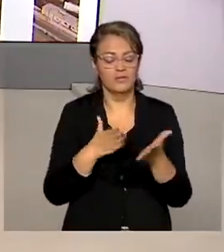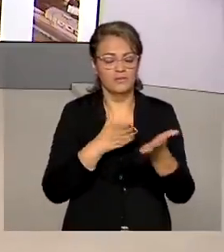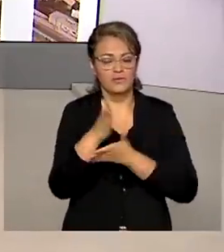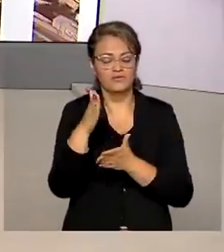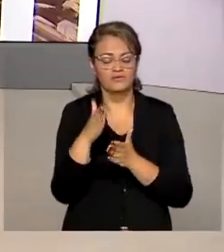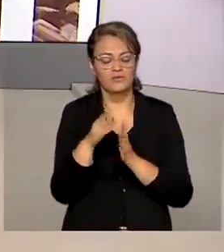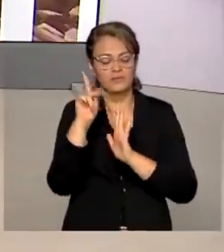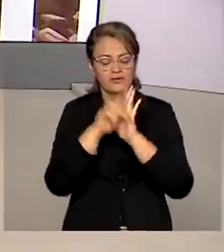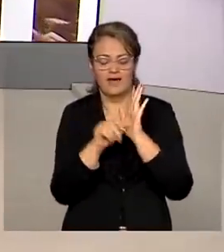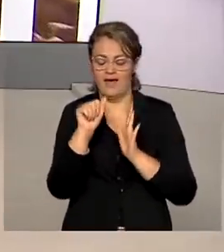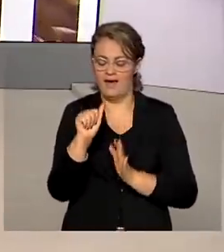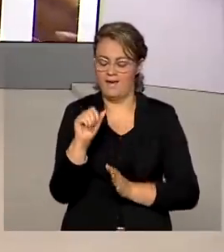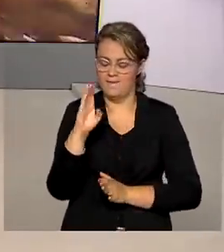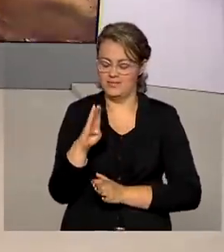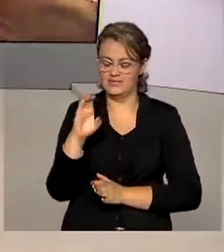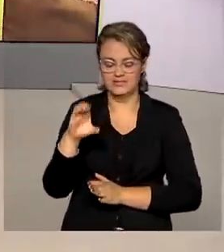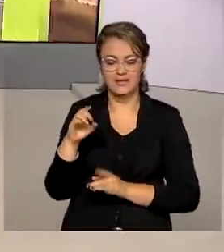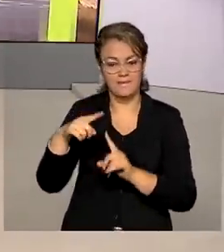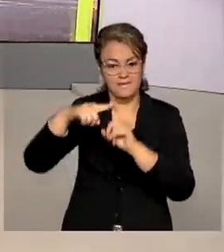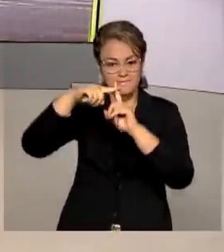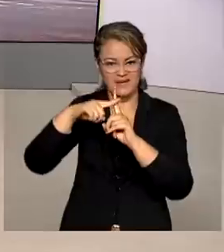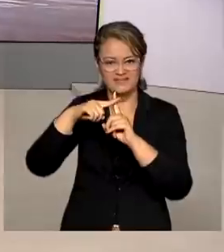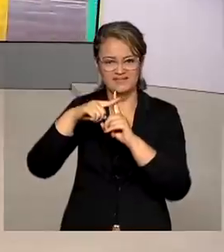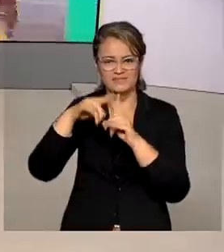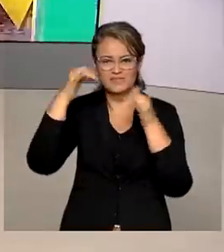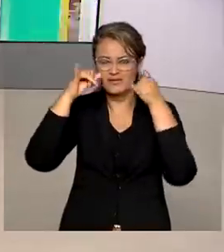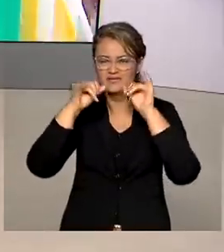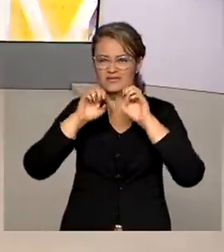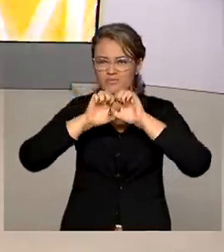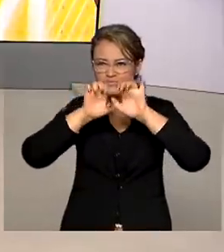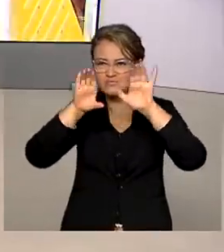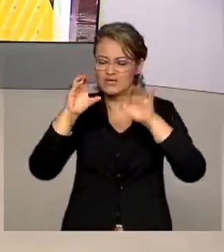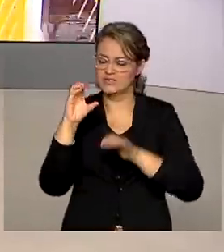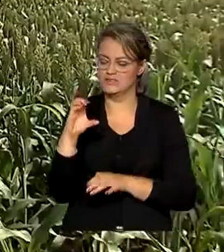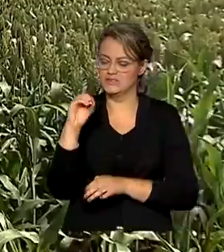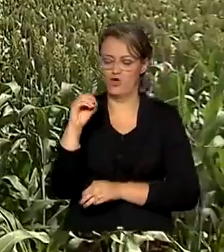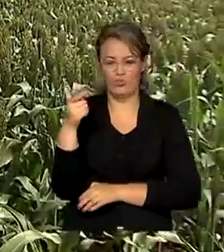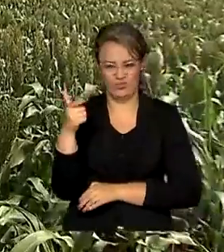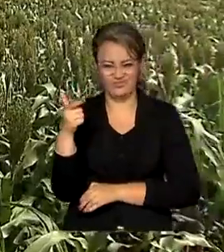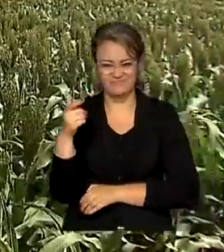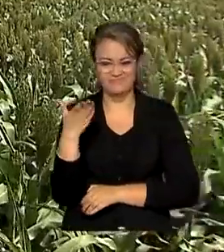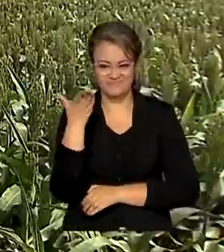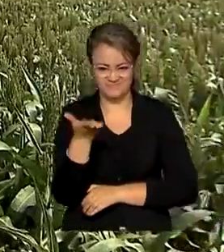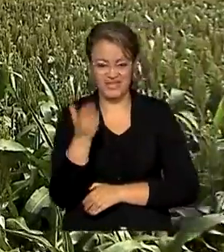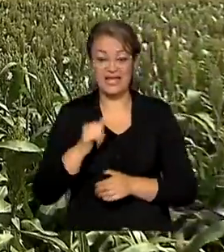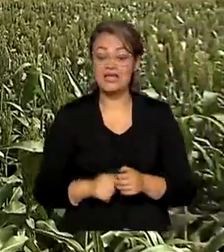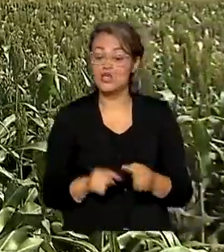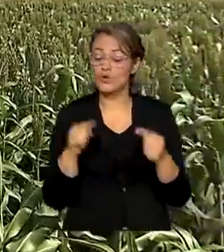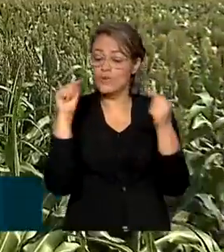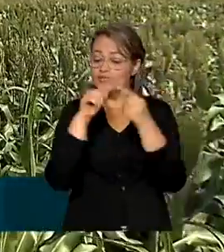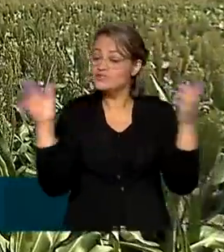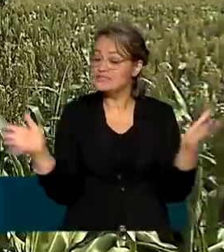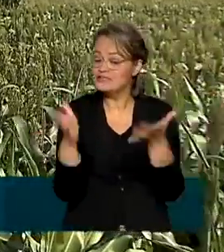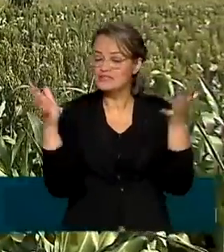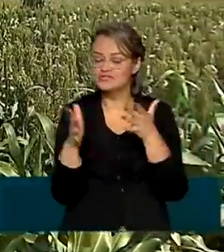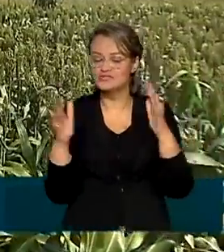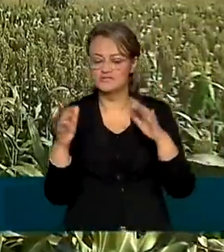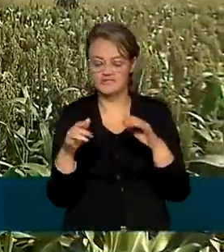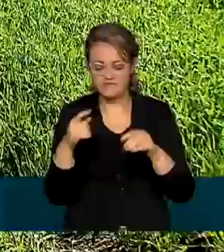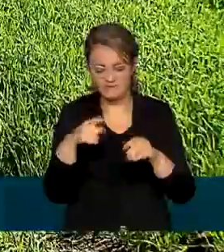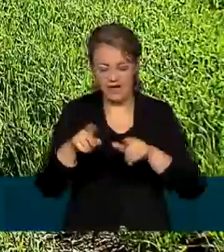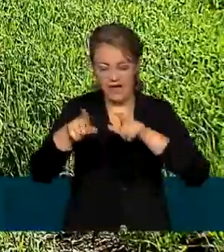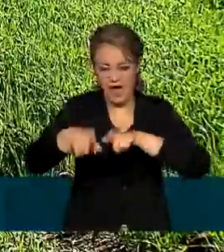para diminuir a emissão de carbono da produção agropecuária. Com o objetivo de promover uma produção